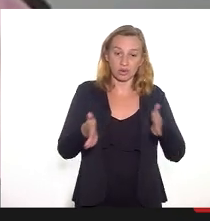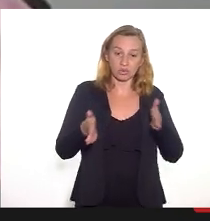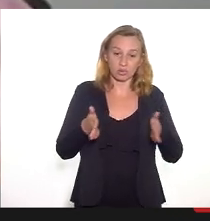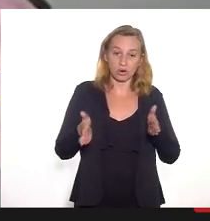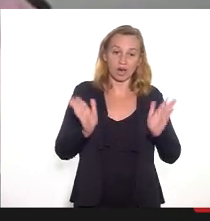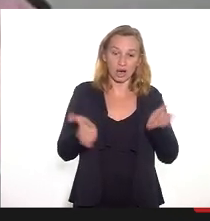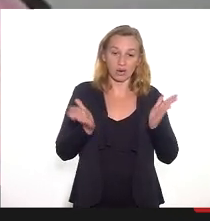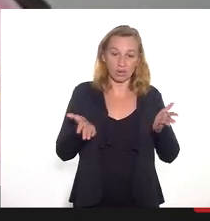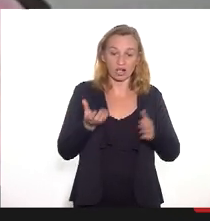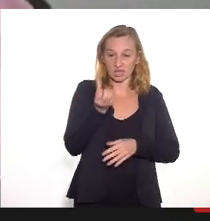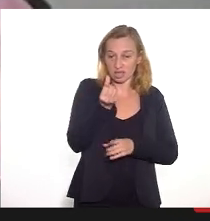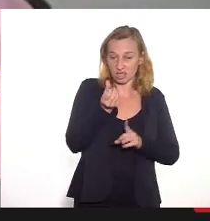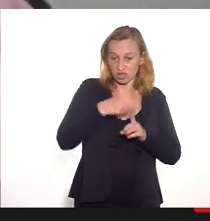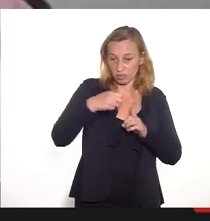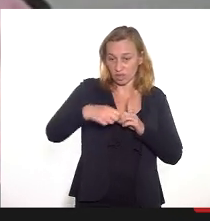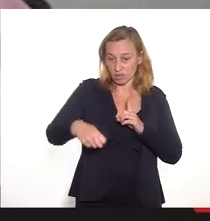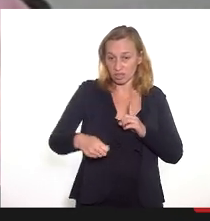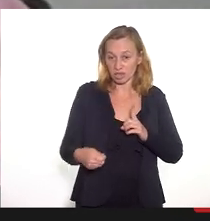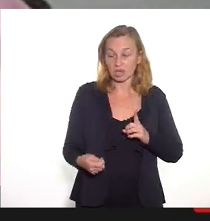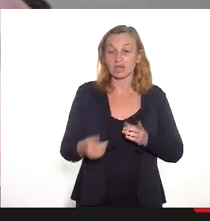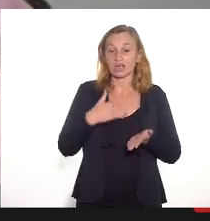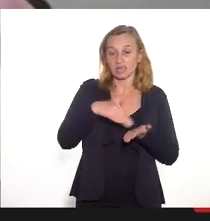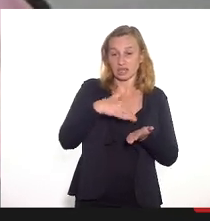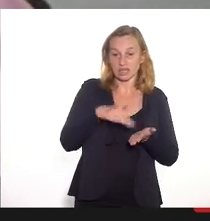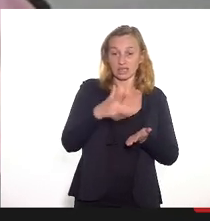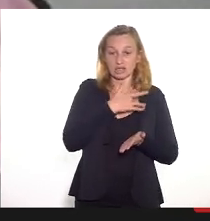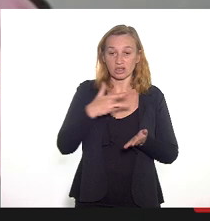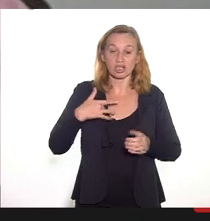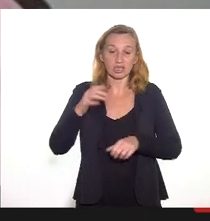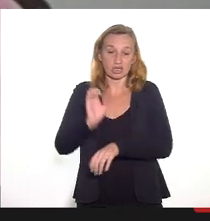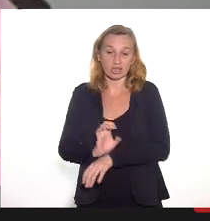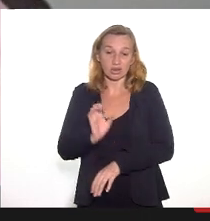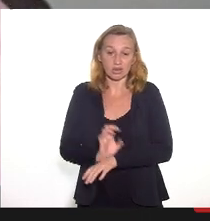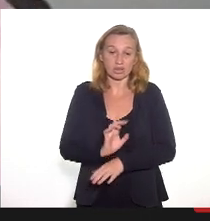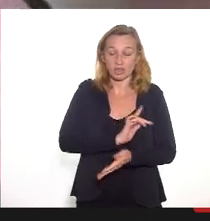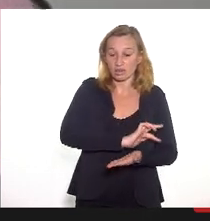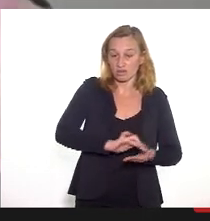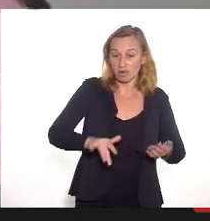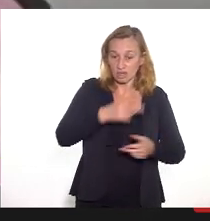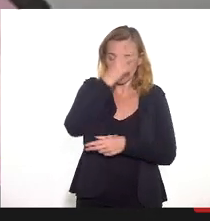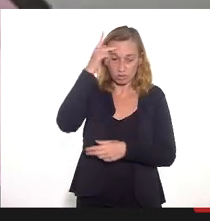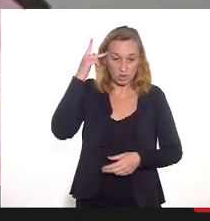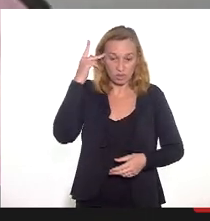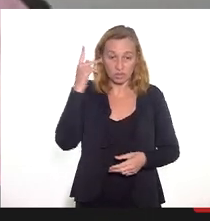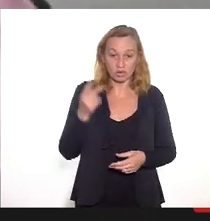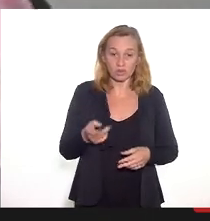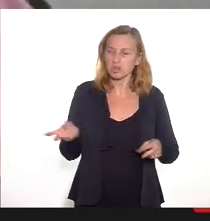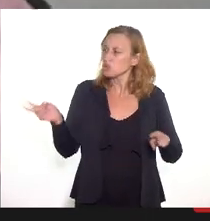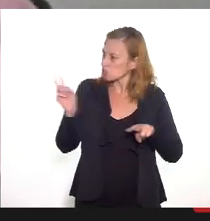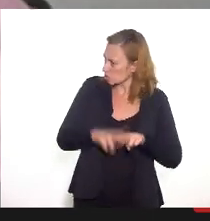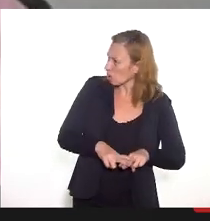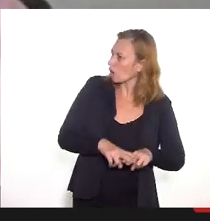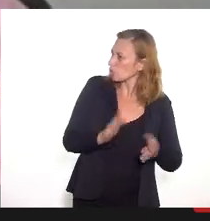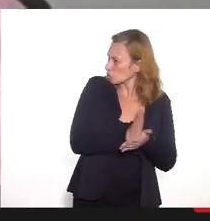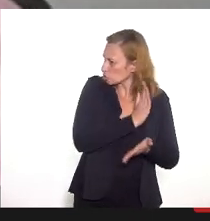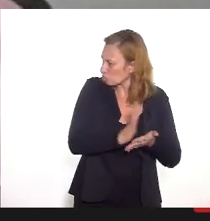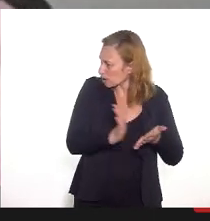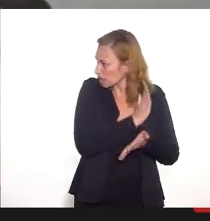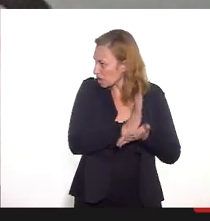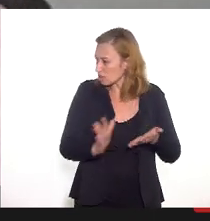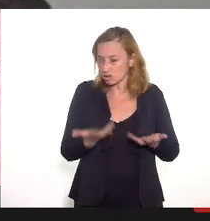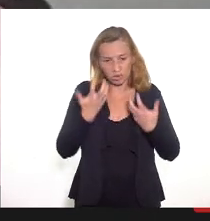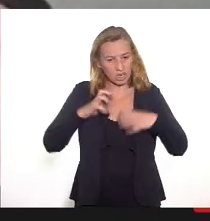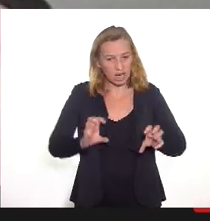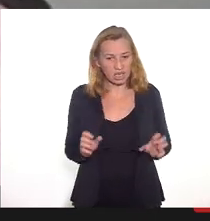de seis meses, a Secretaria de Saúde teve na mão de tantas pessoas, muitos até presos, não isso? E nós não queremos que a